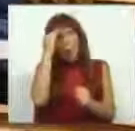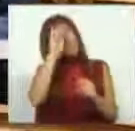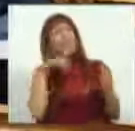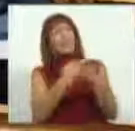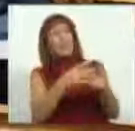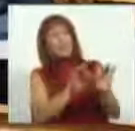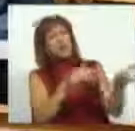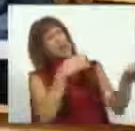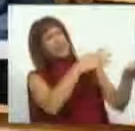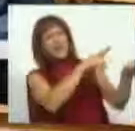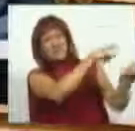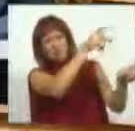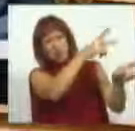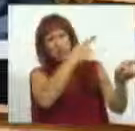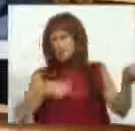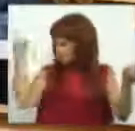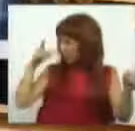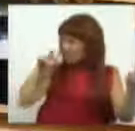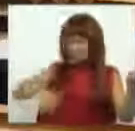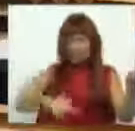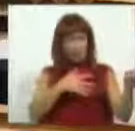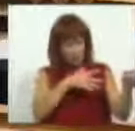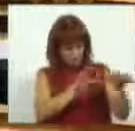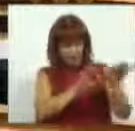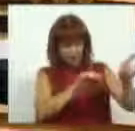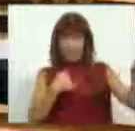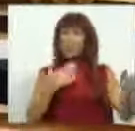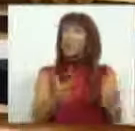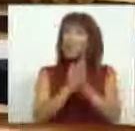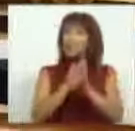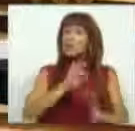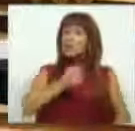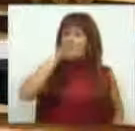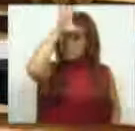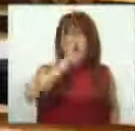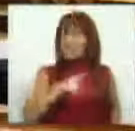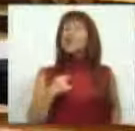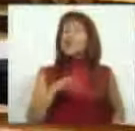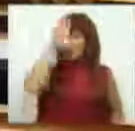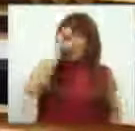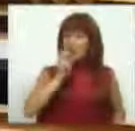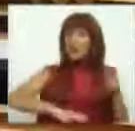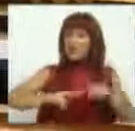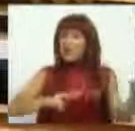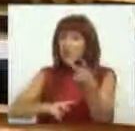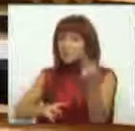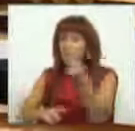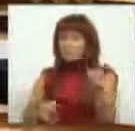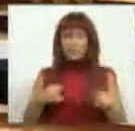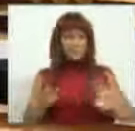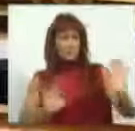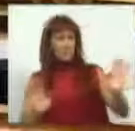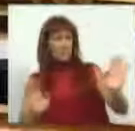com a mesma argumentação que aqui usou ontem. E eu gostava de apelar ao Sr. Primeiro-Ministro e ao Sr. Ministro das Finanças que não